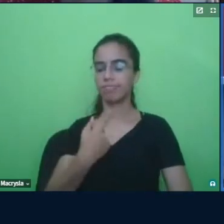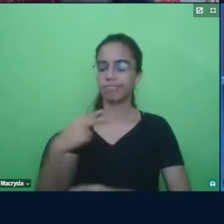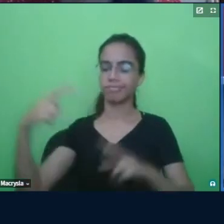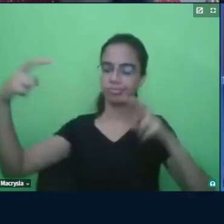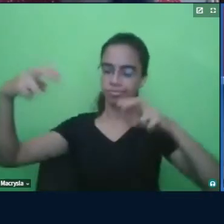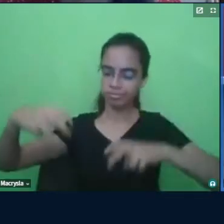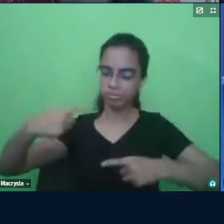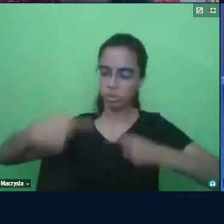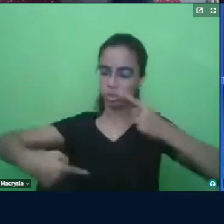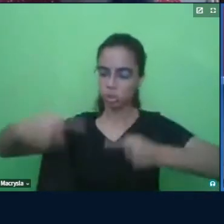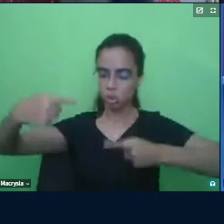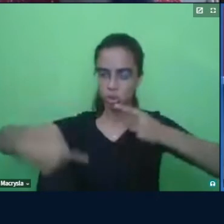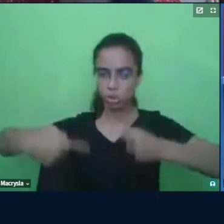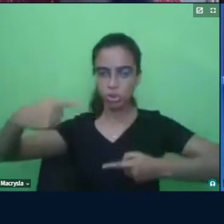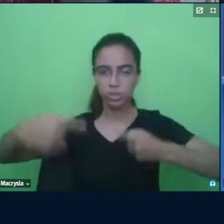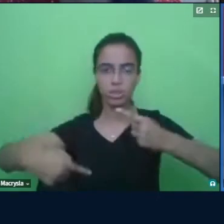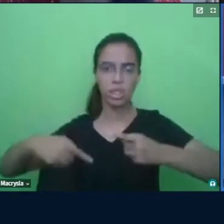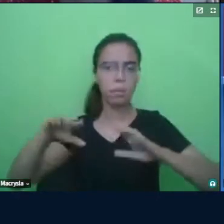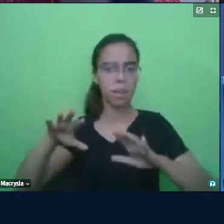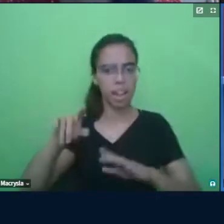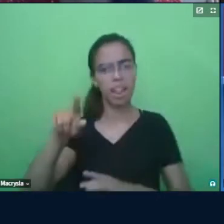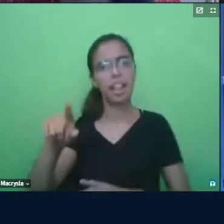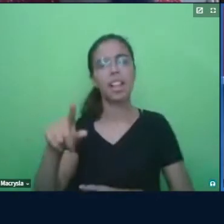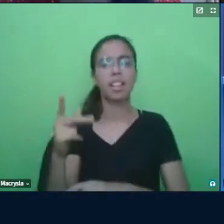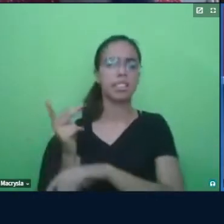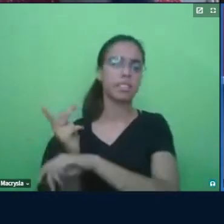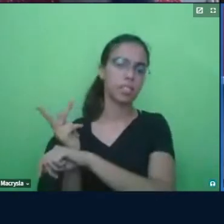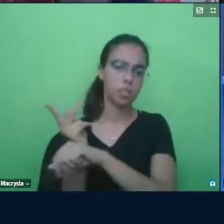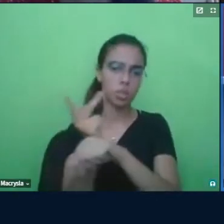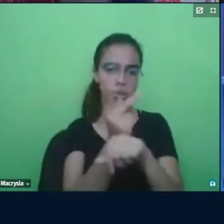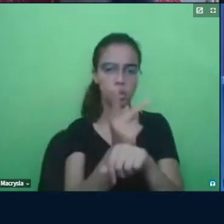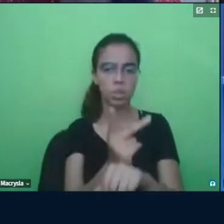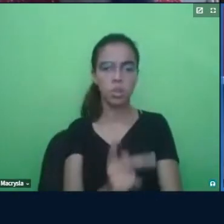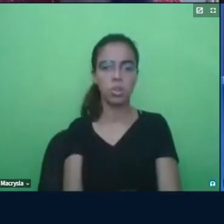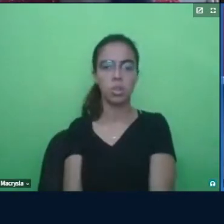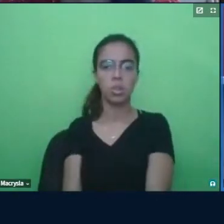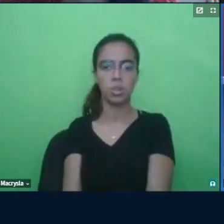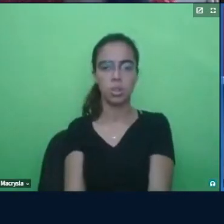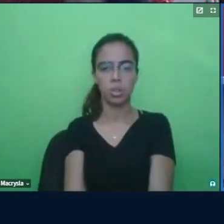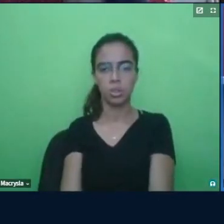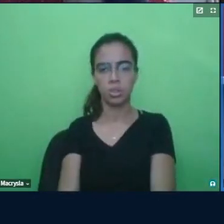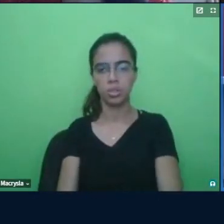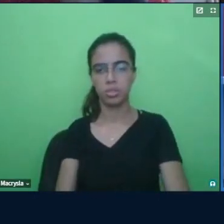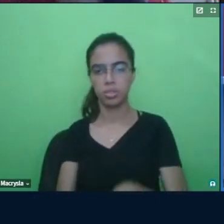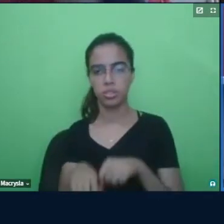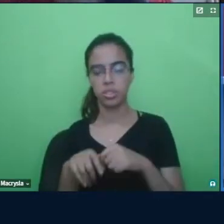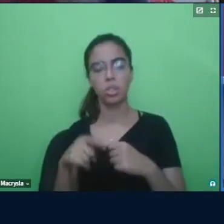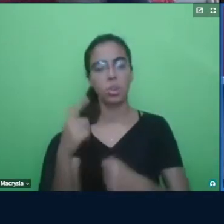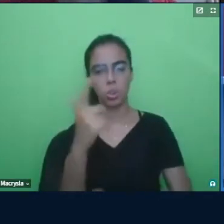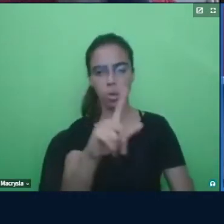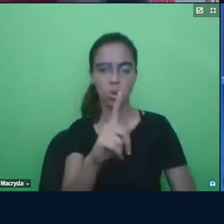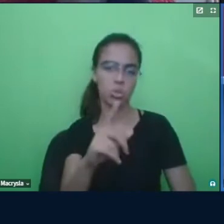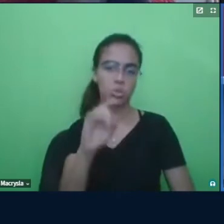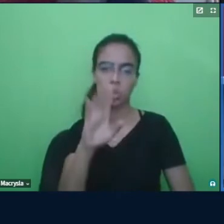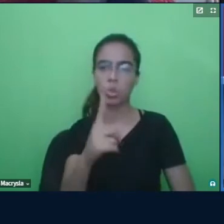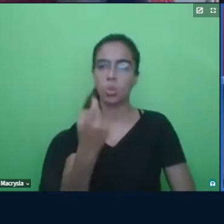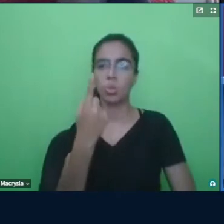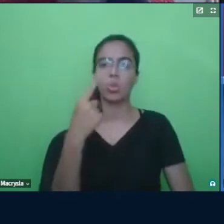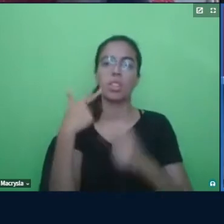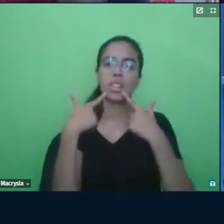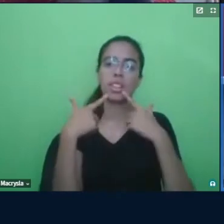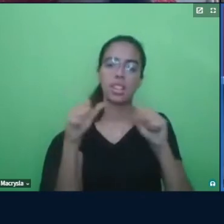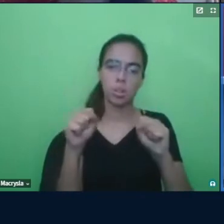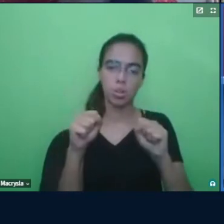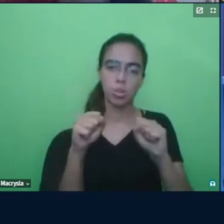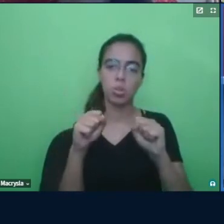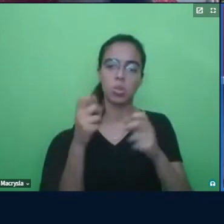Cris mas a Cris foi atrás de outras de insumos que não vinham da linguística aplicada né como Juliana falou